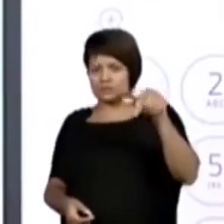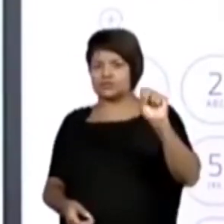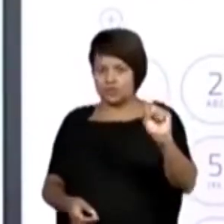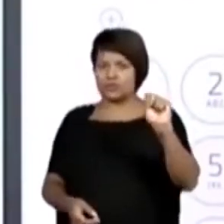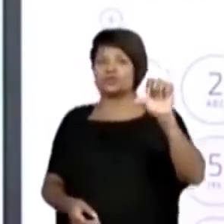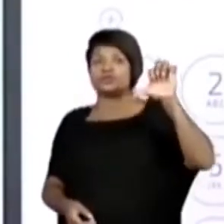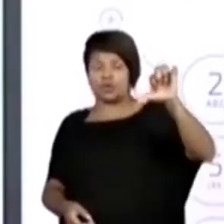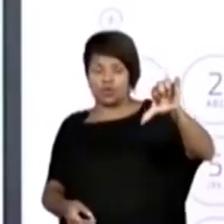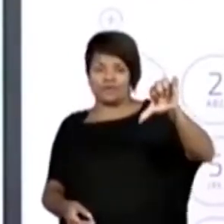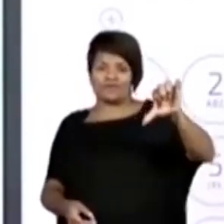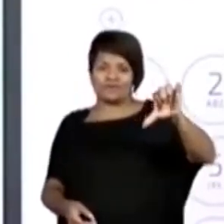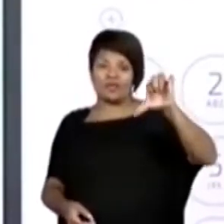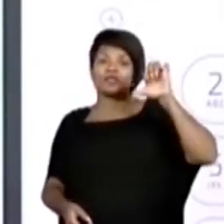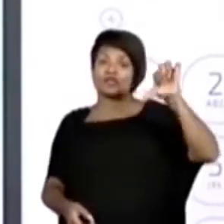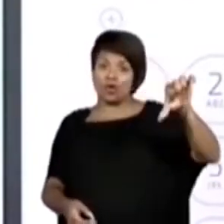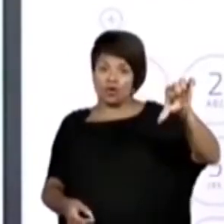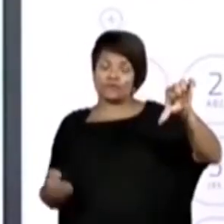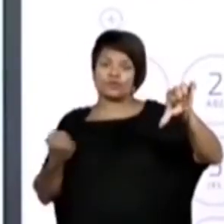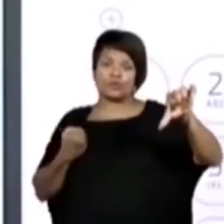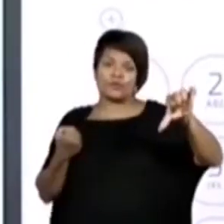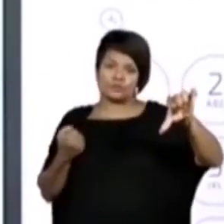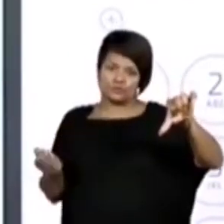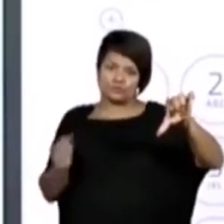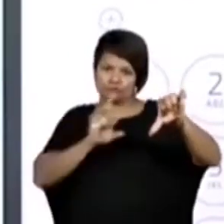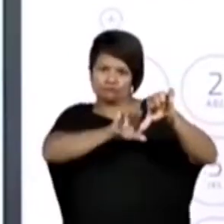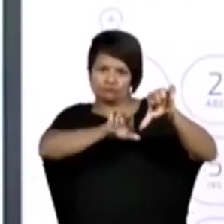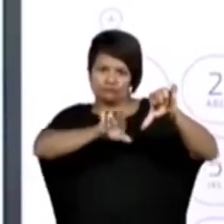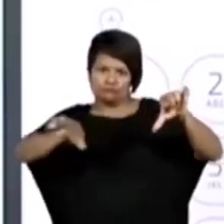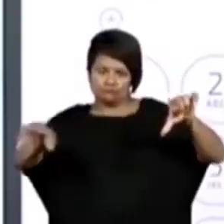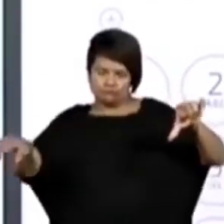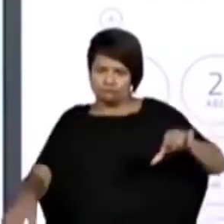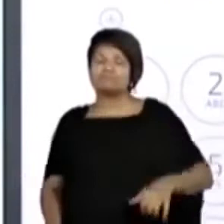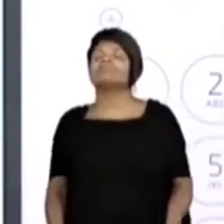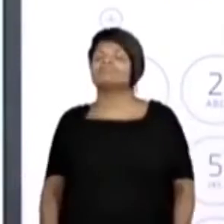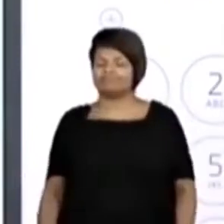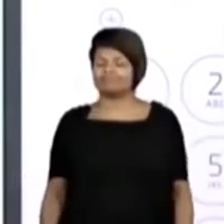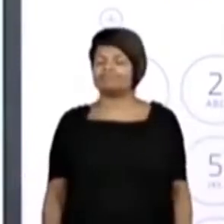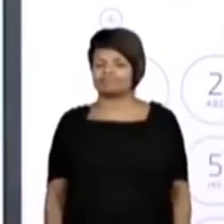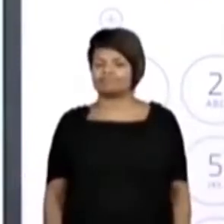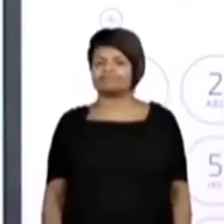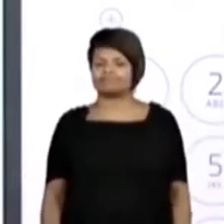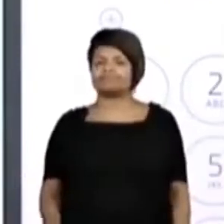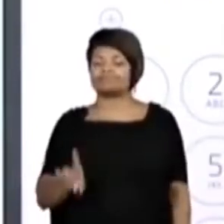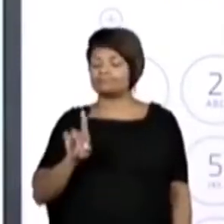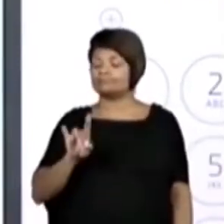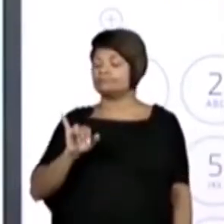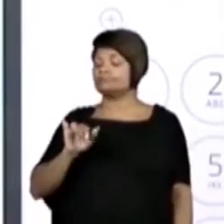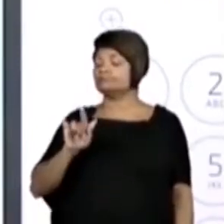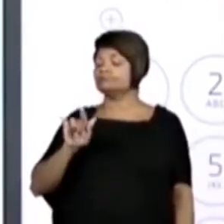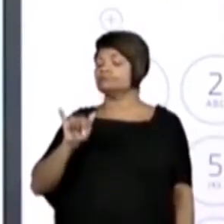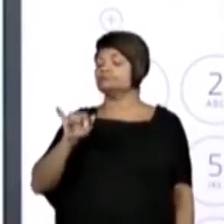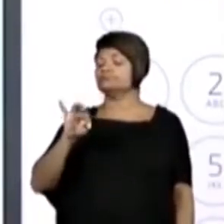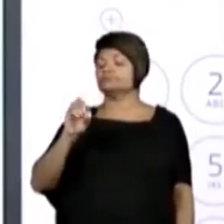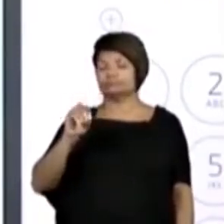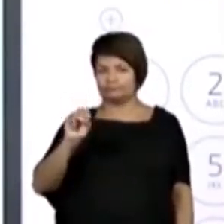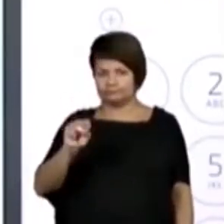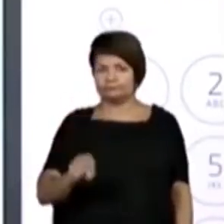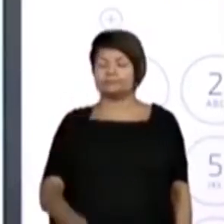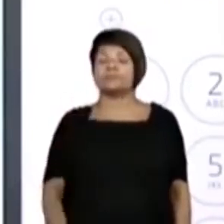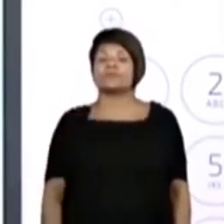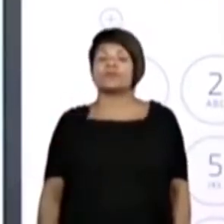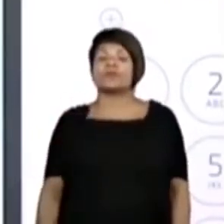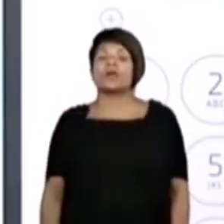sete, oito, nove. No telefone celular, tem nove dígitos. E num telefone fixo,